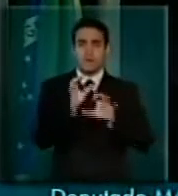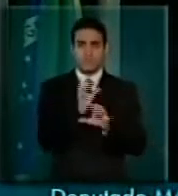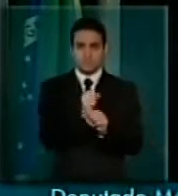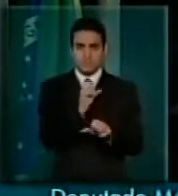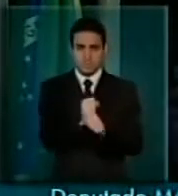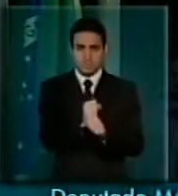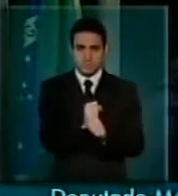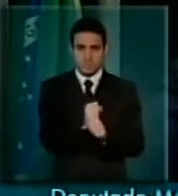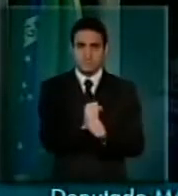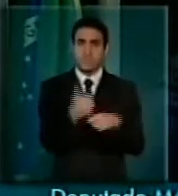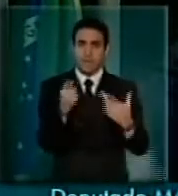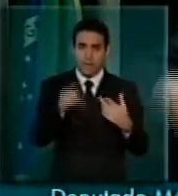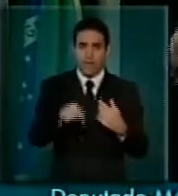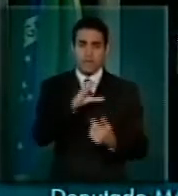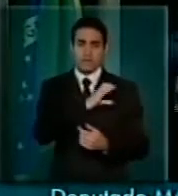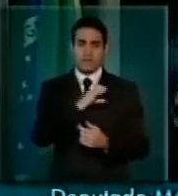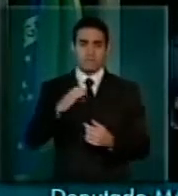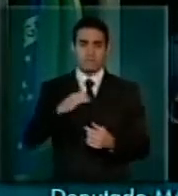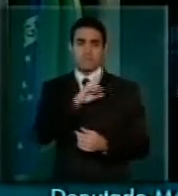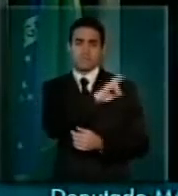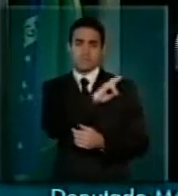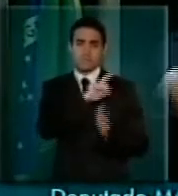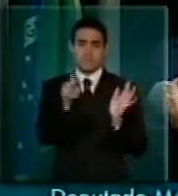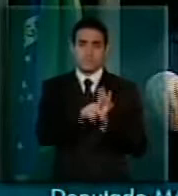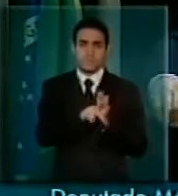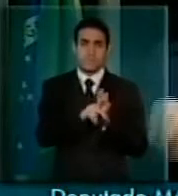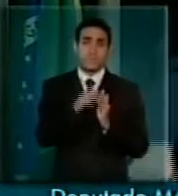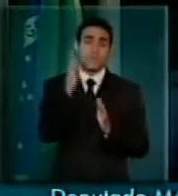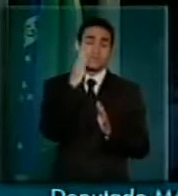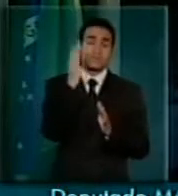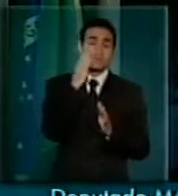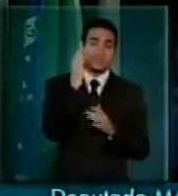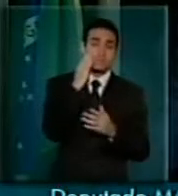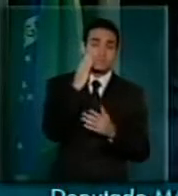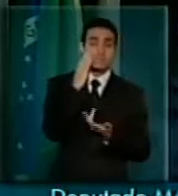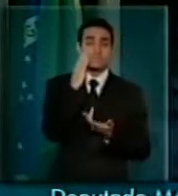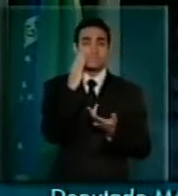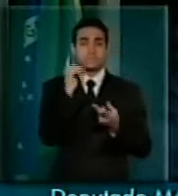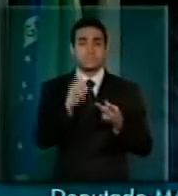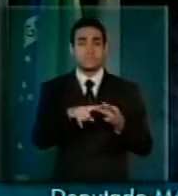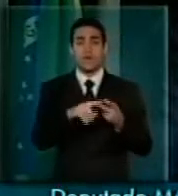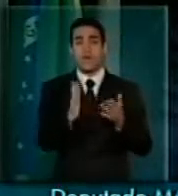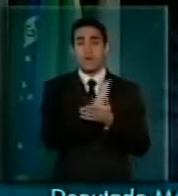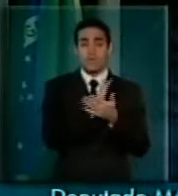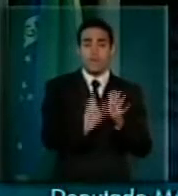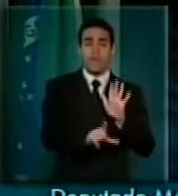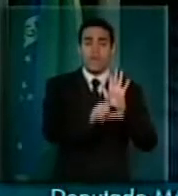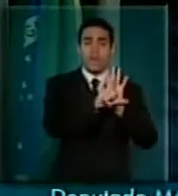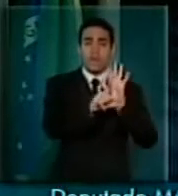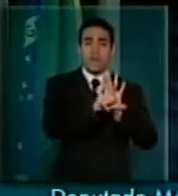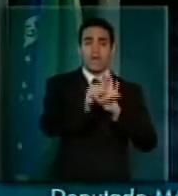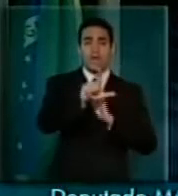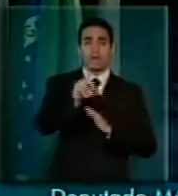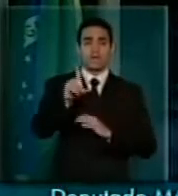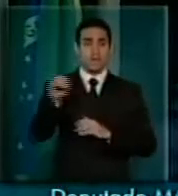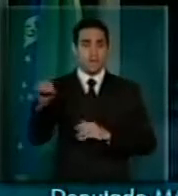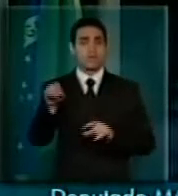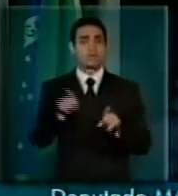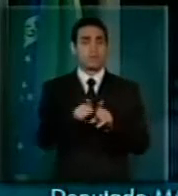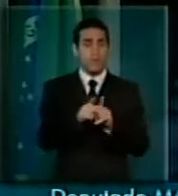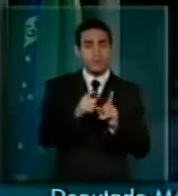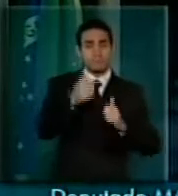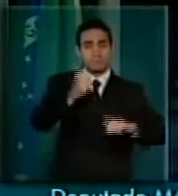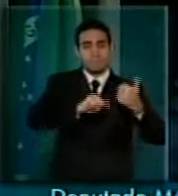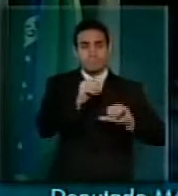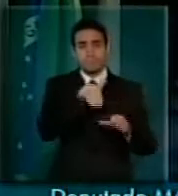necessário o plano plurianual, quando necessário a lei de diretrizes orçamentárias. No ano,